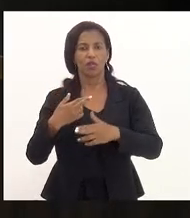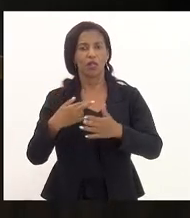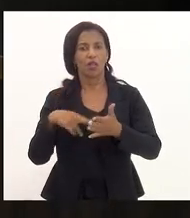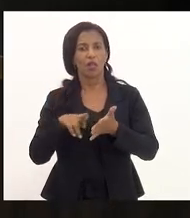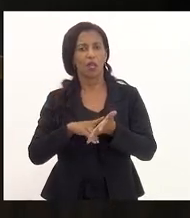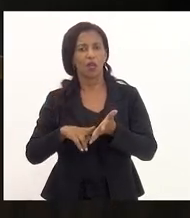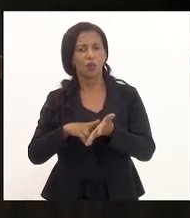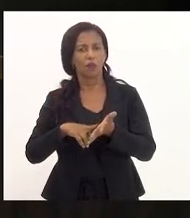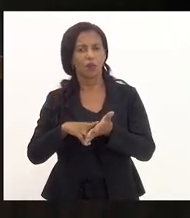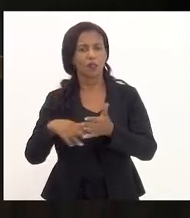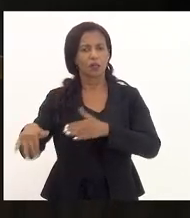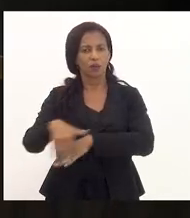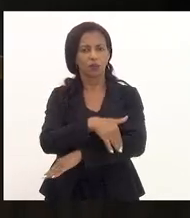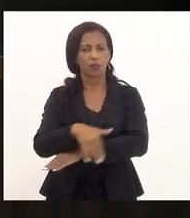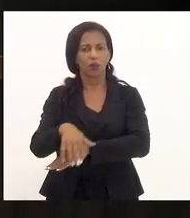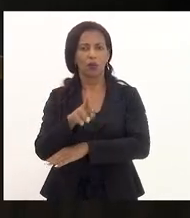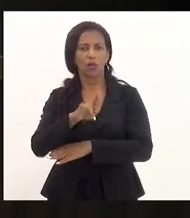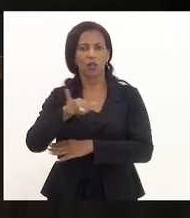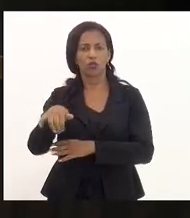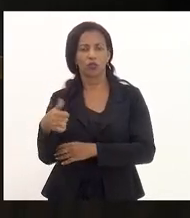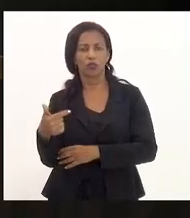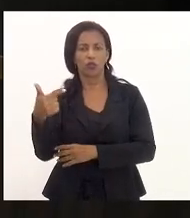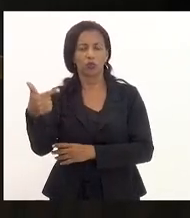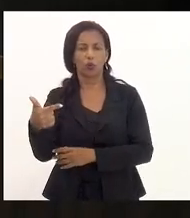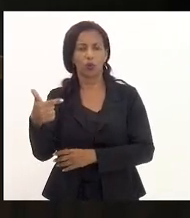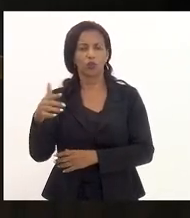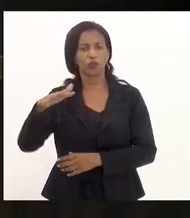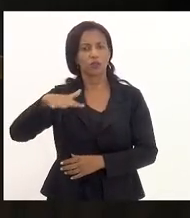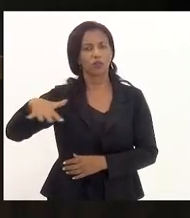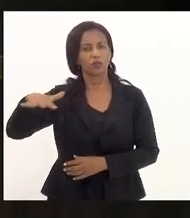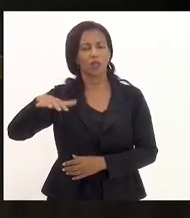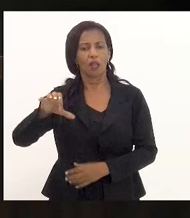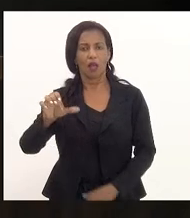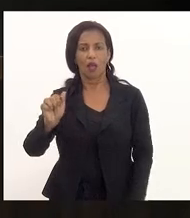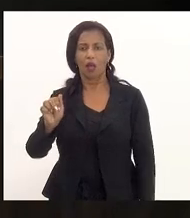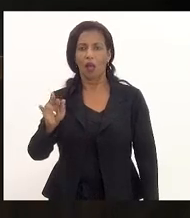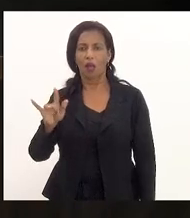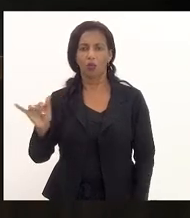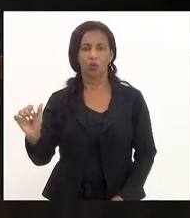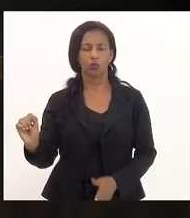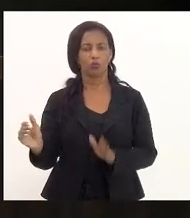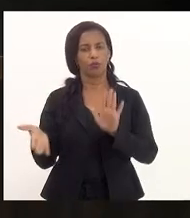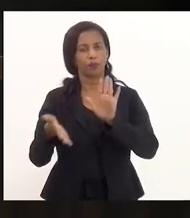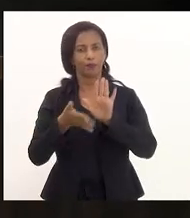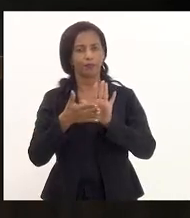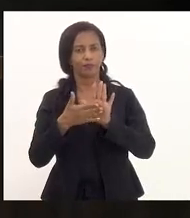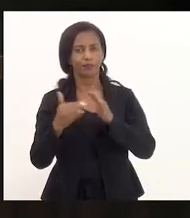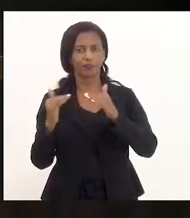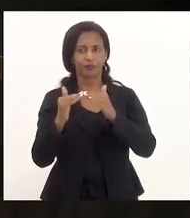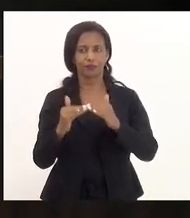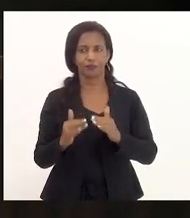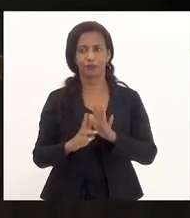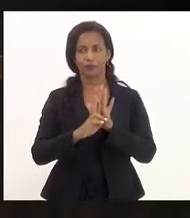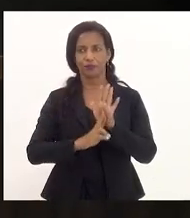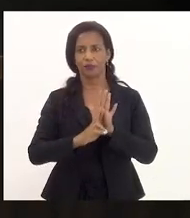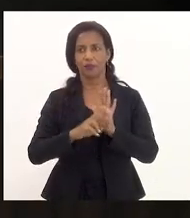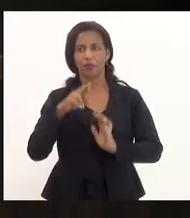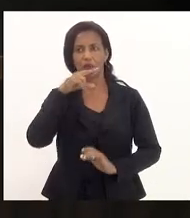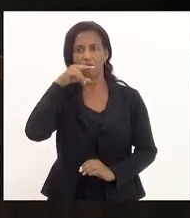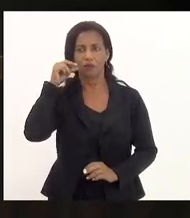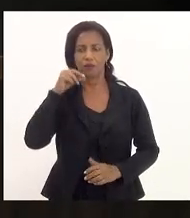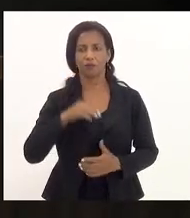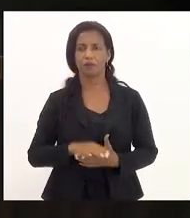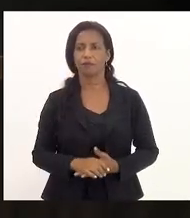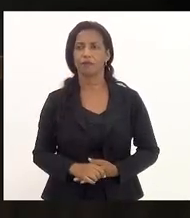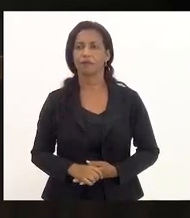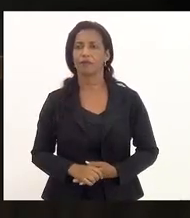pavimentação asfáltica da RJ204, na cidade de Cardoso Moreira. Aparecida com Comissão de Indicação Legislativa, favorável relator, deputado Rosenberg Reis.